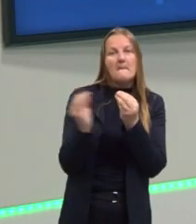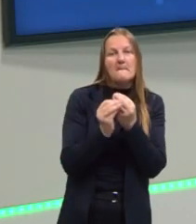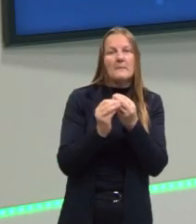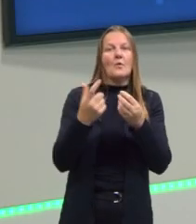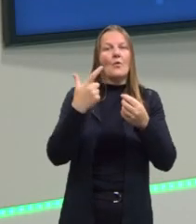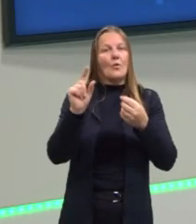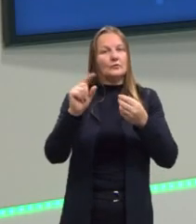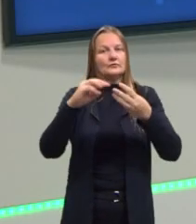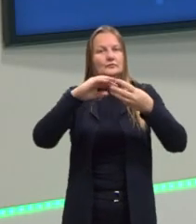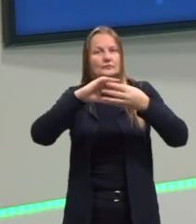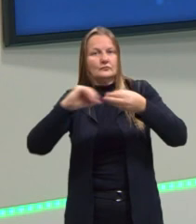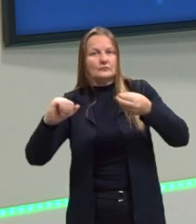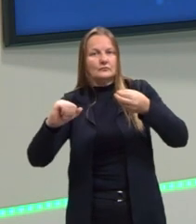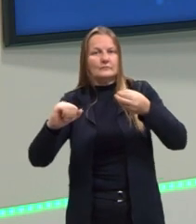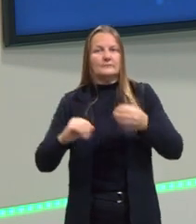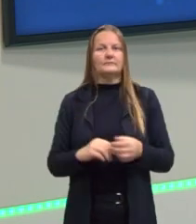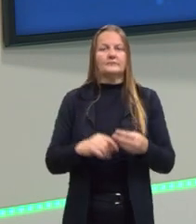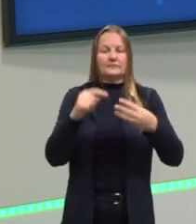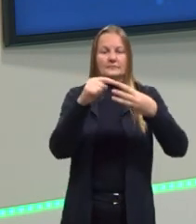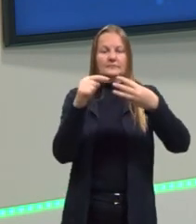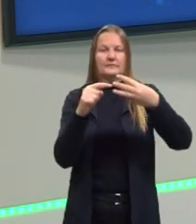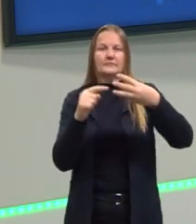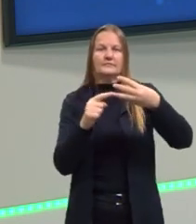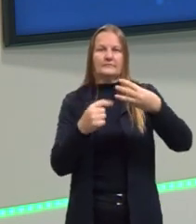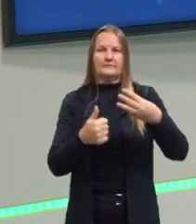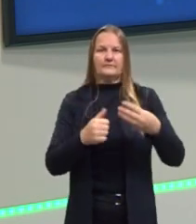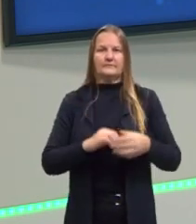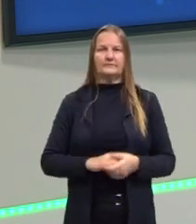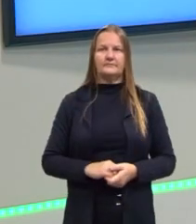gênicas. Pontual, inserção e deleção.